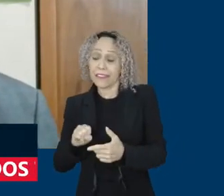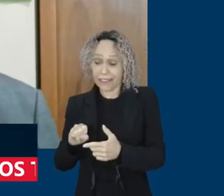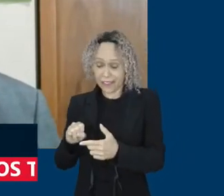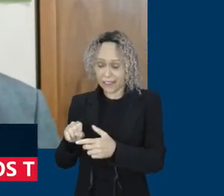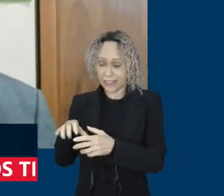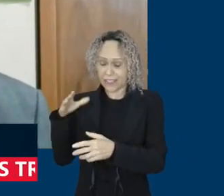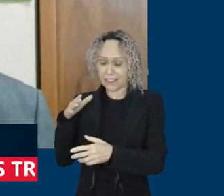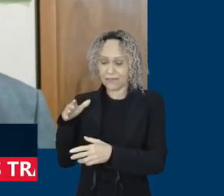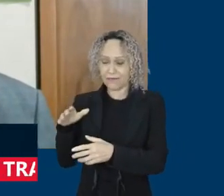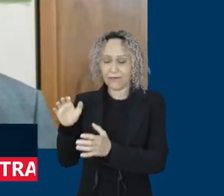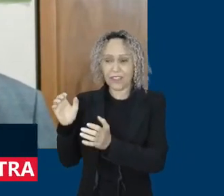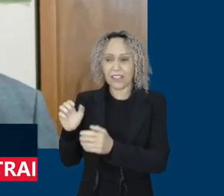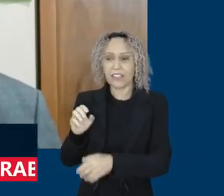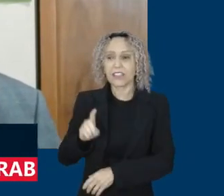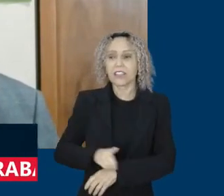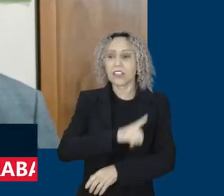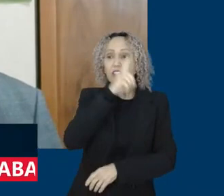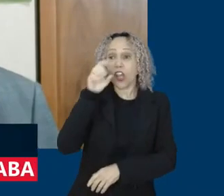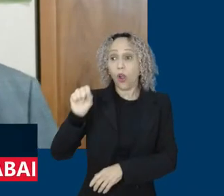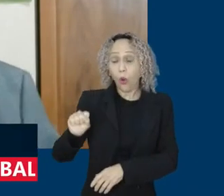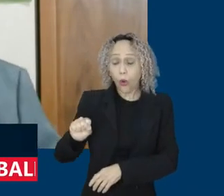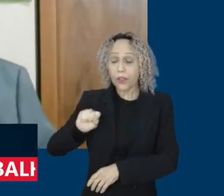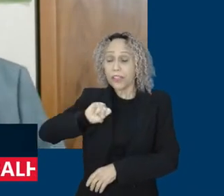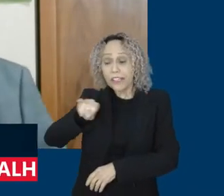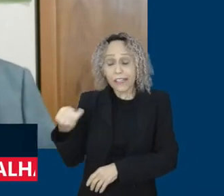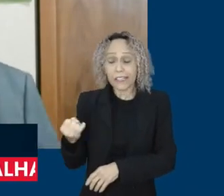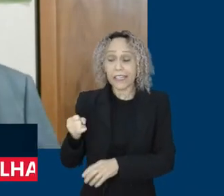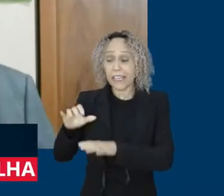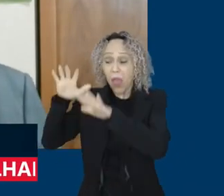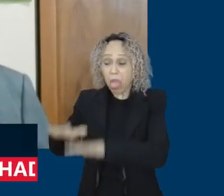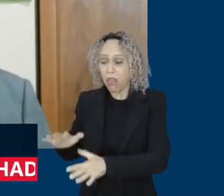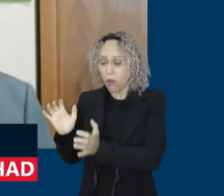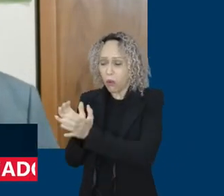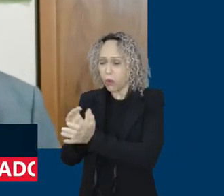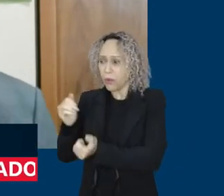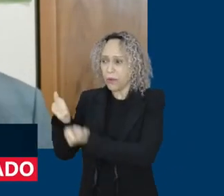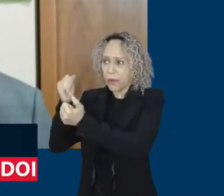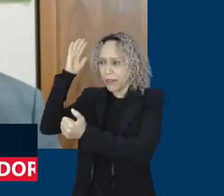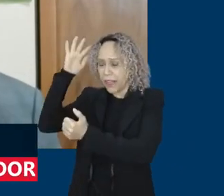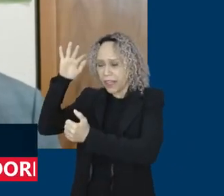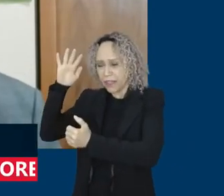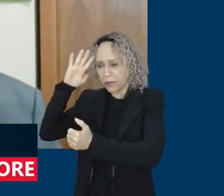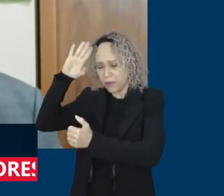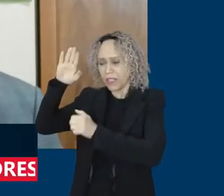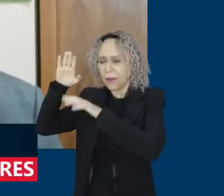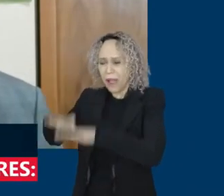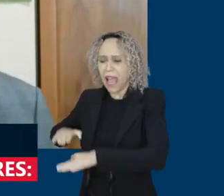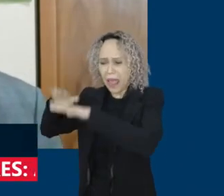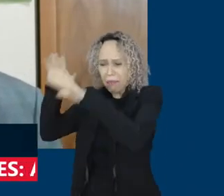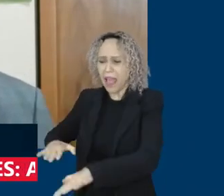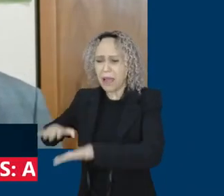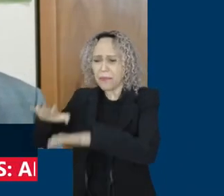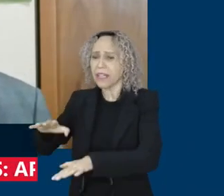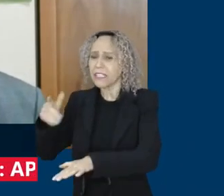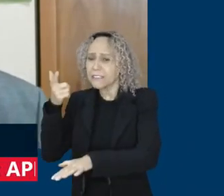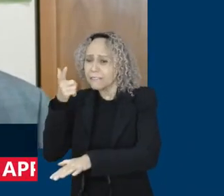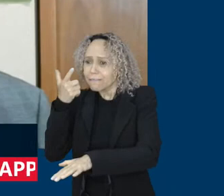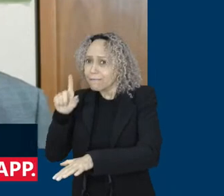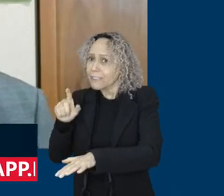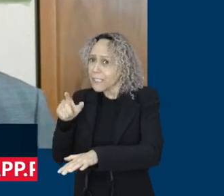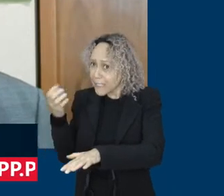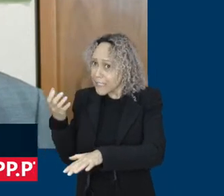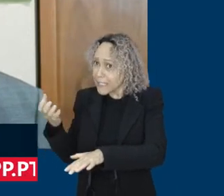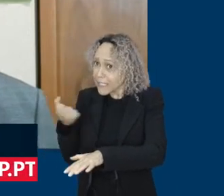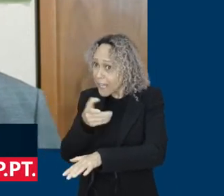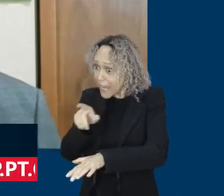ex-presidente Jair Bolsonaro fazendo o golpe na democracia brasileira. Coisas que eles tinham tentado já no fatídico 7